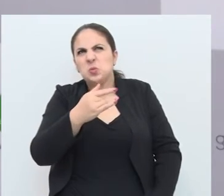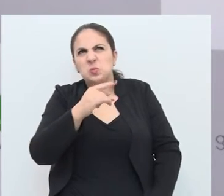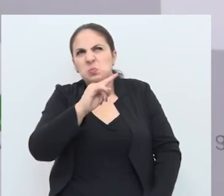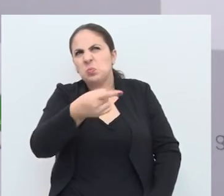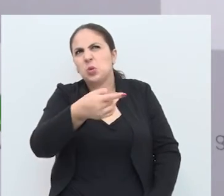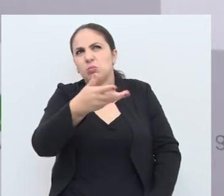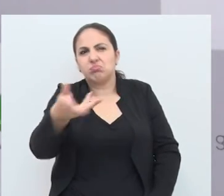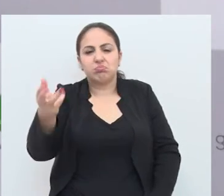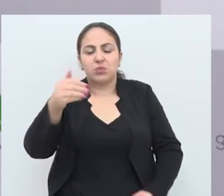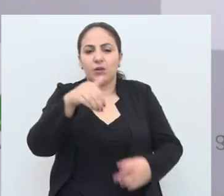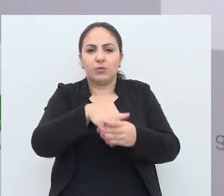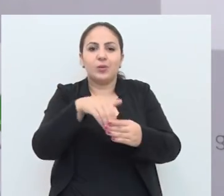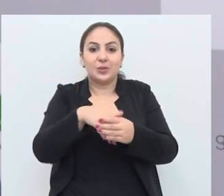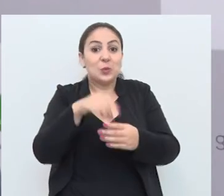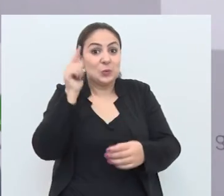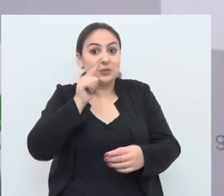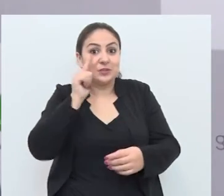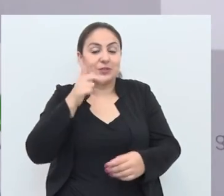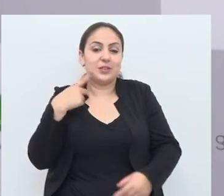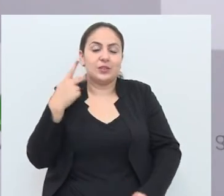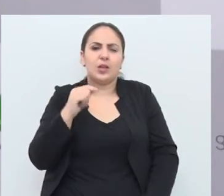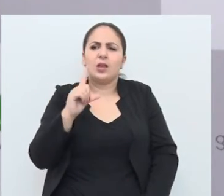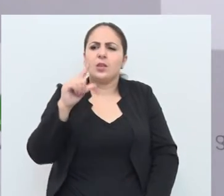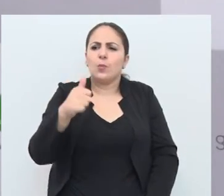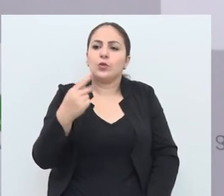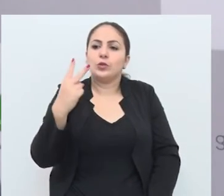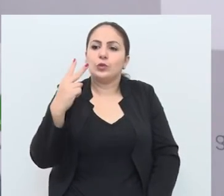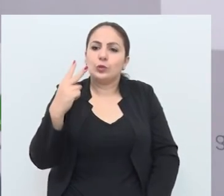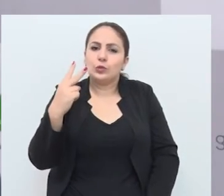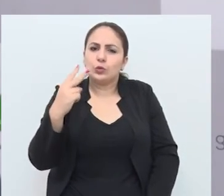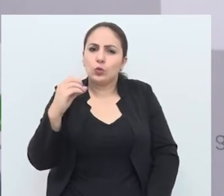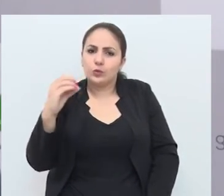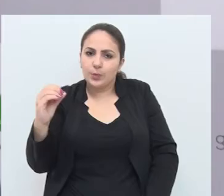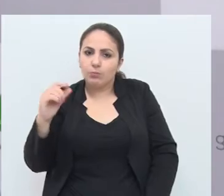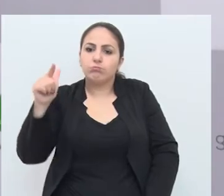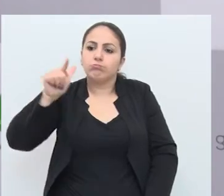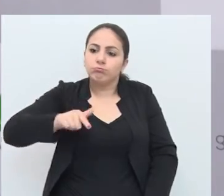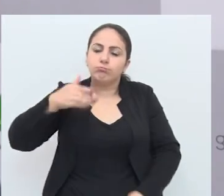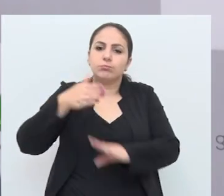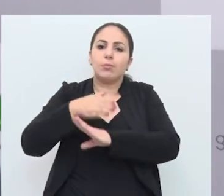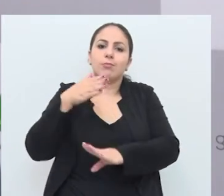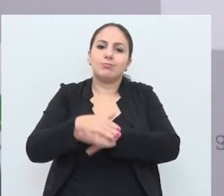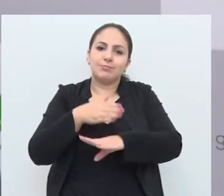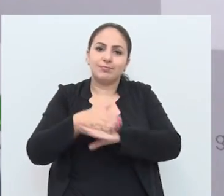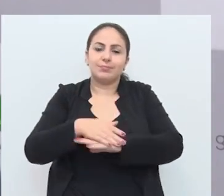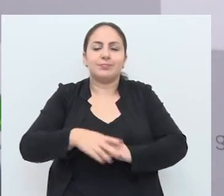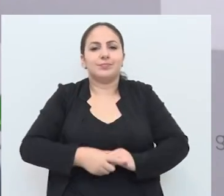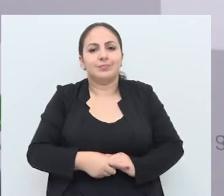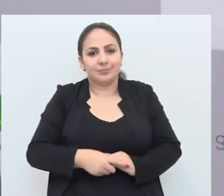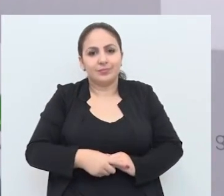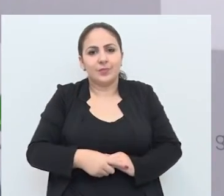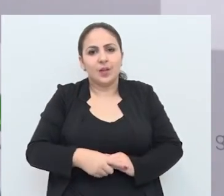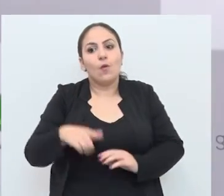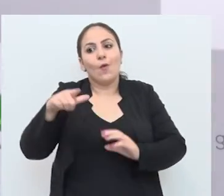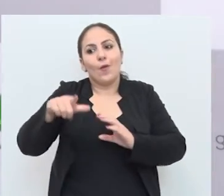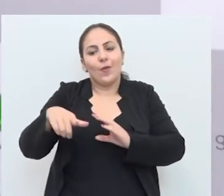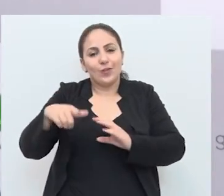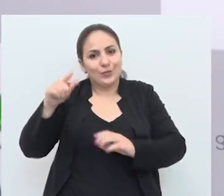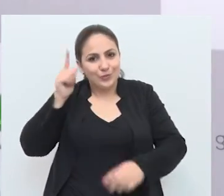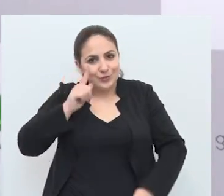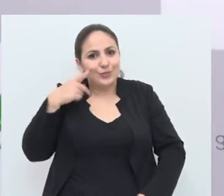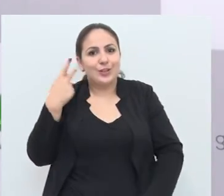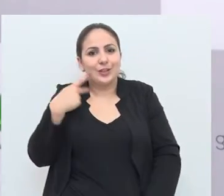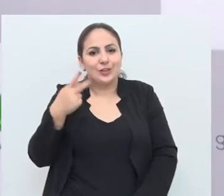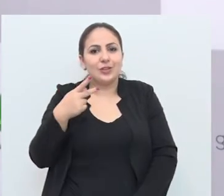e depois em 2000 novamente participei, fui agraciado com 2